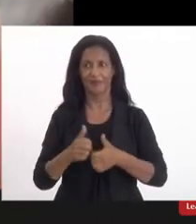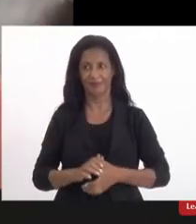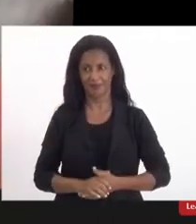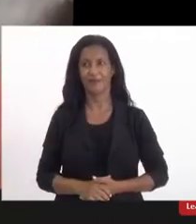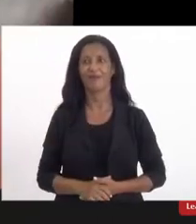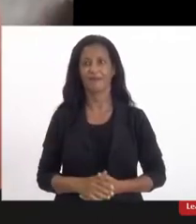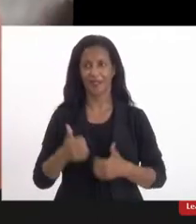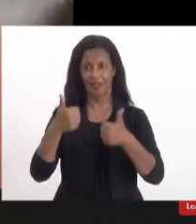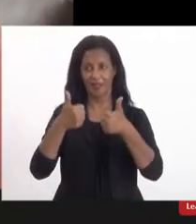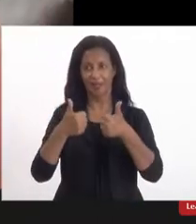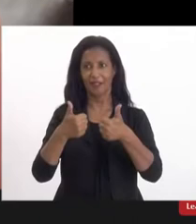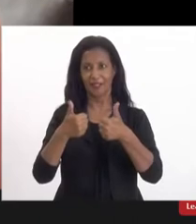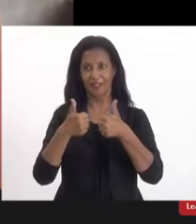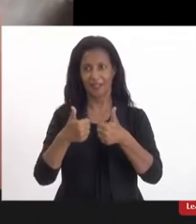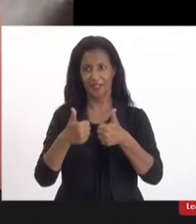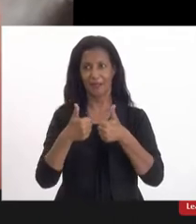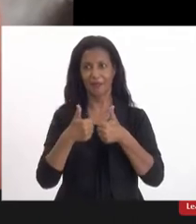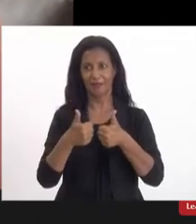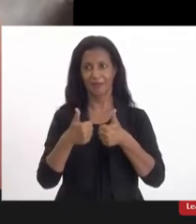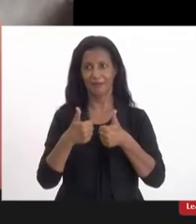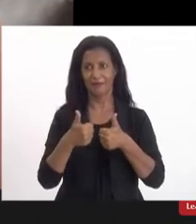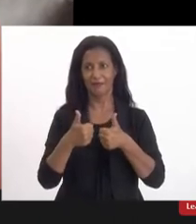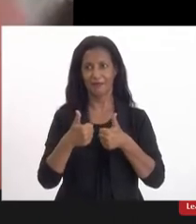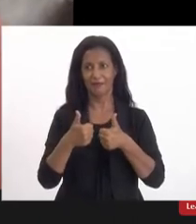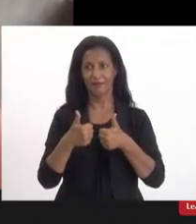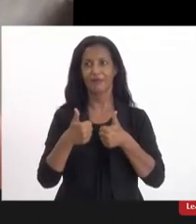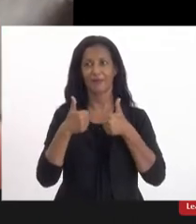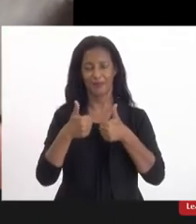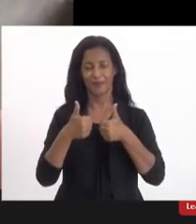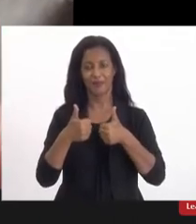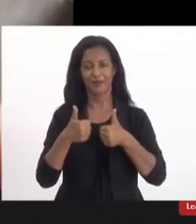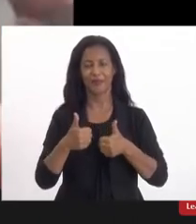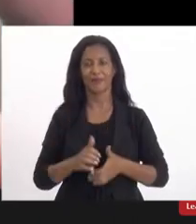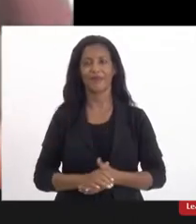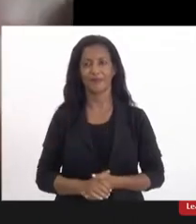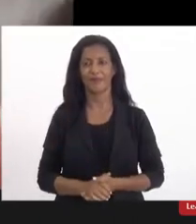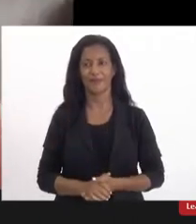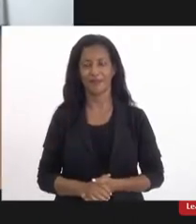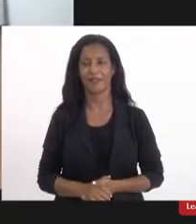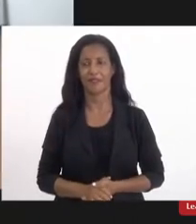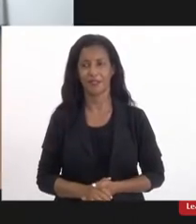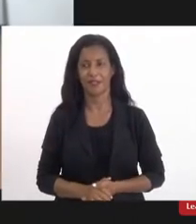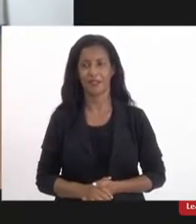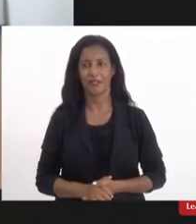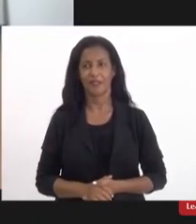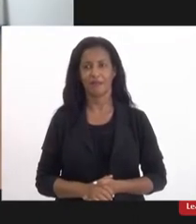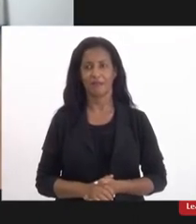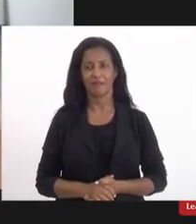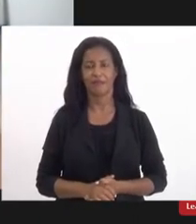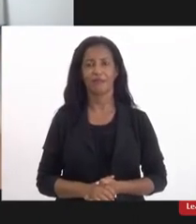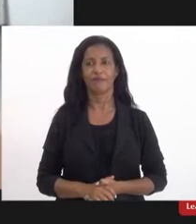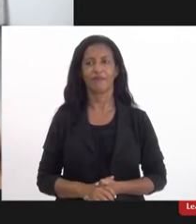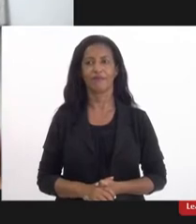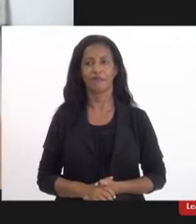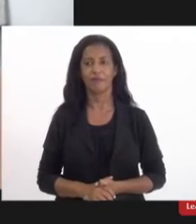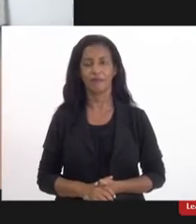só preciso de um ok se estão me ouvindo que eu tirei o fone ok aí está o barulho muito ruim